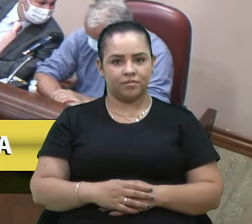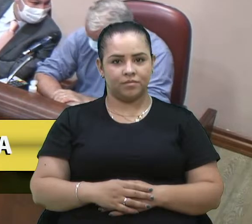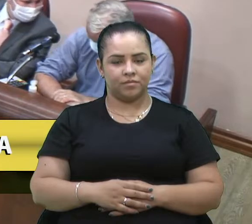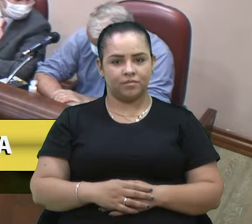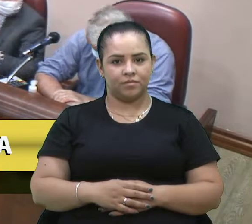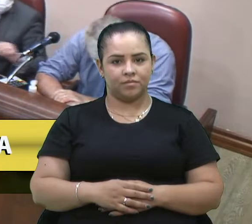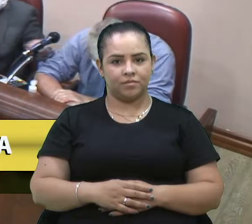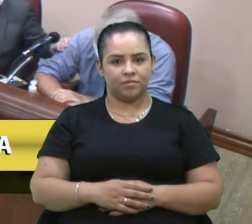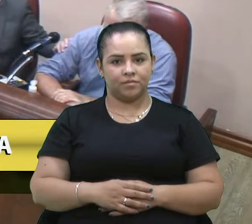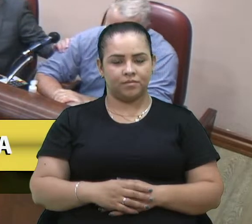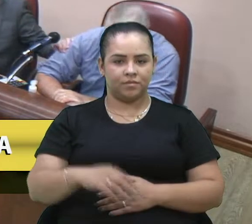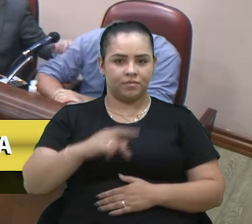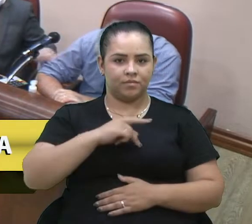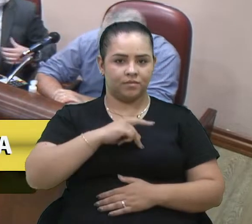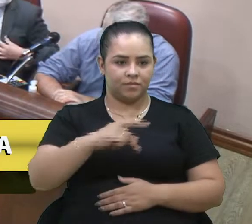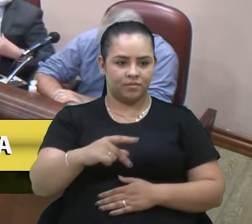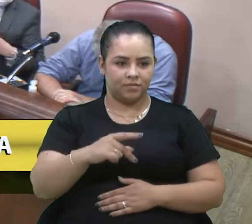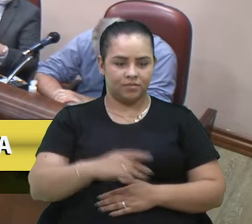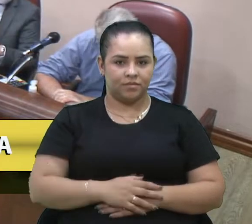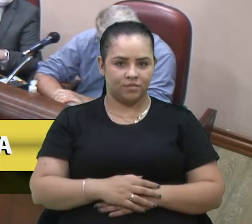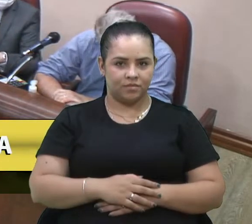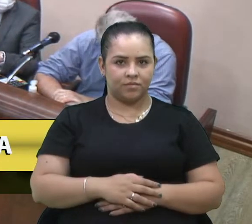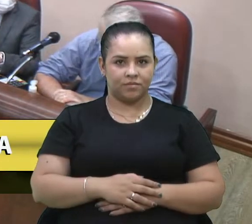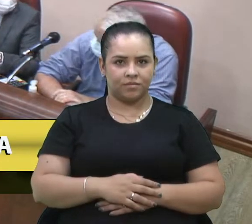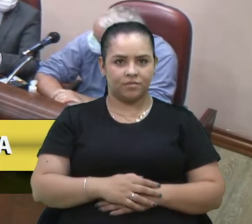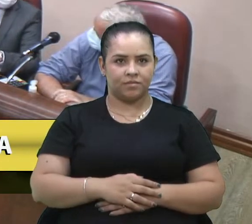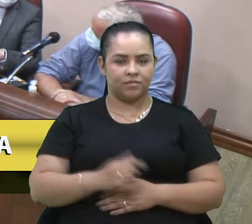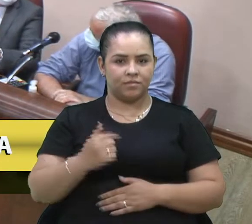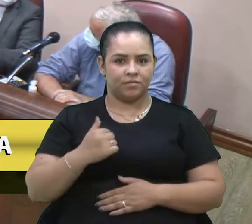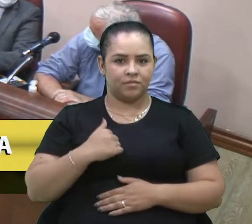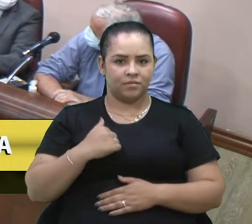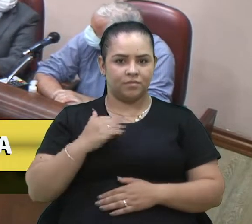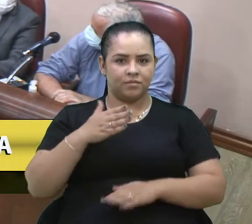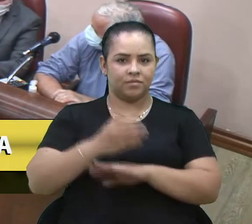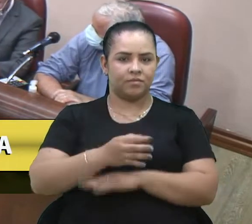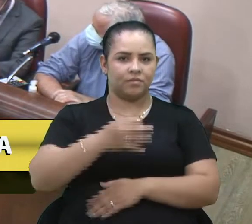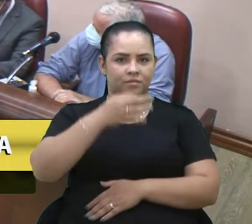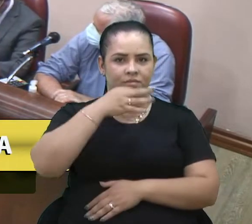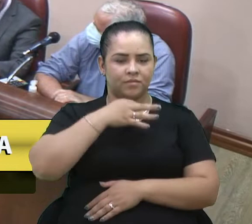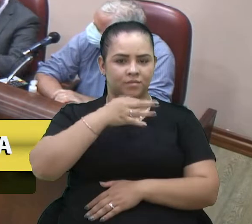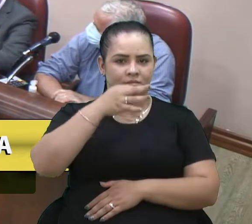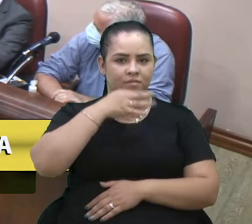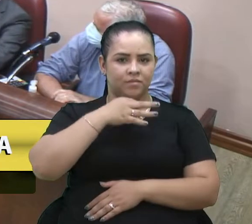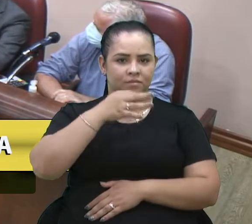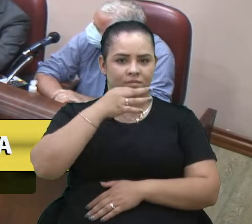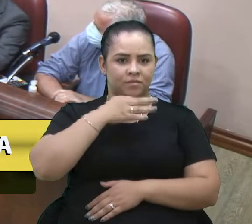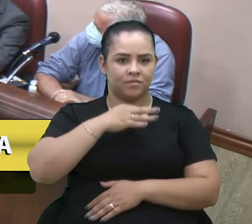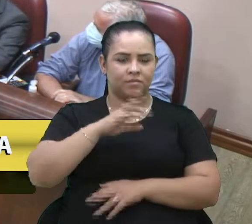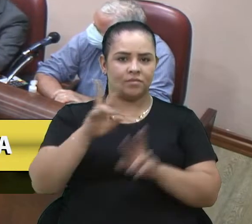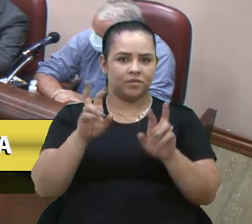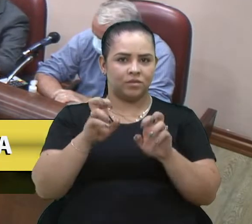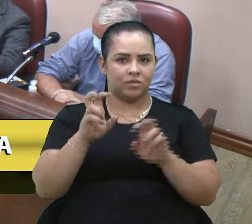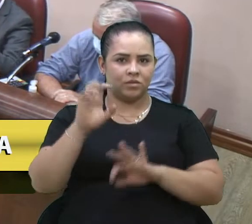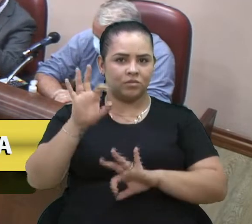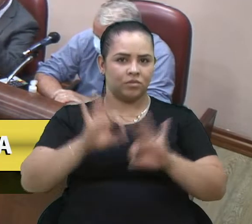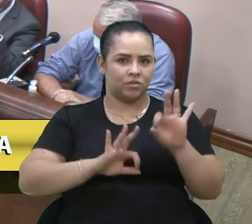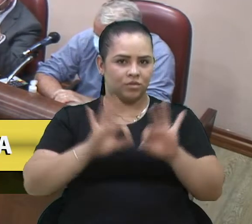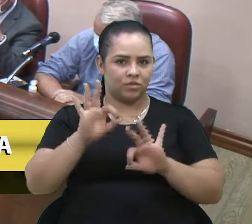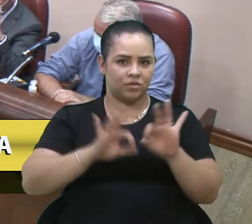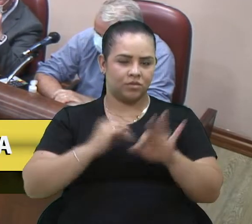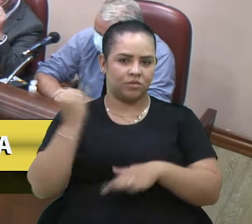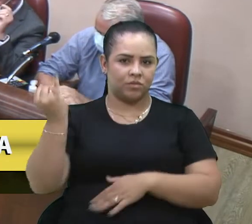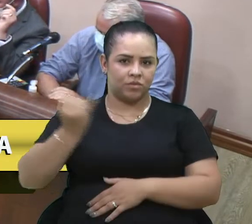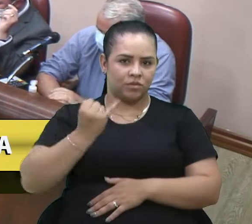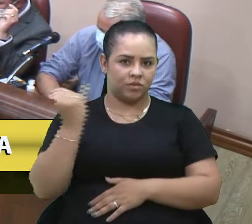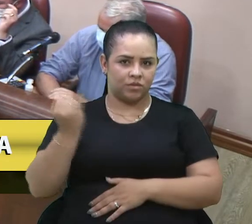Presidente, hoje é um dia marcante para Caxias do Sul com esses temas, projetos significativos